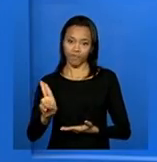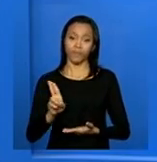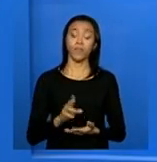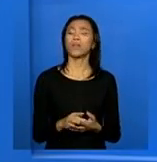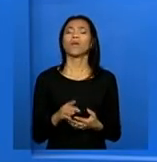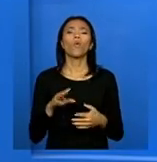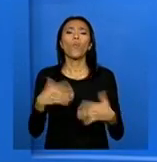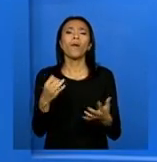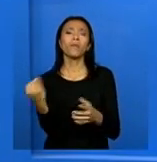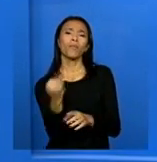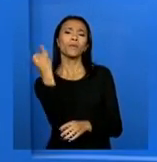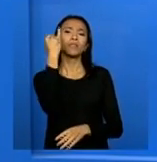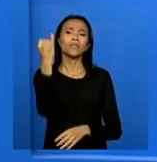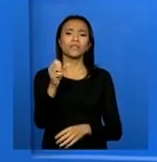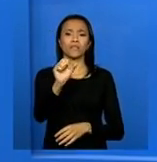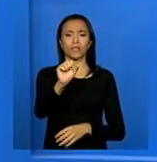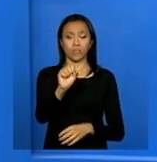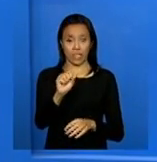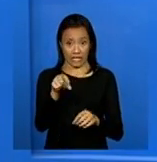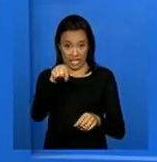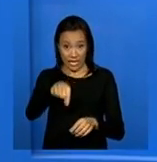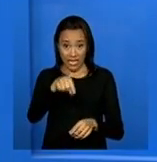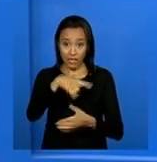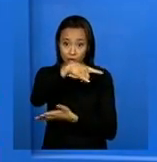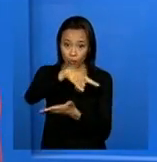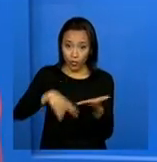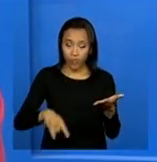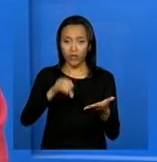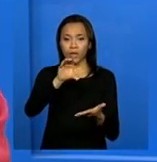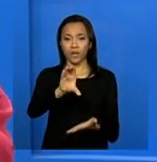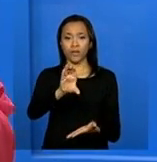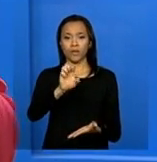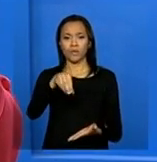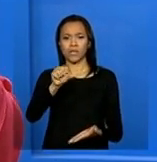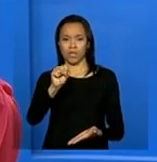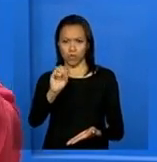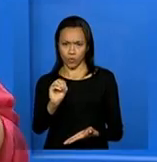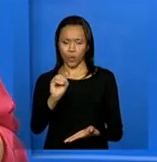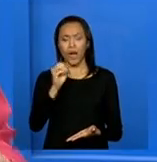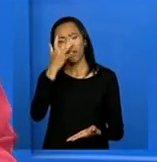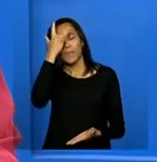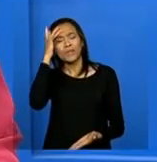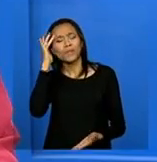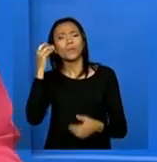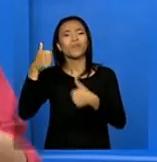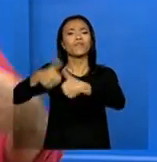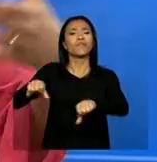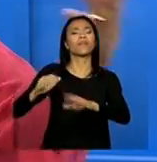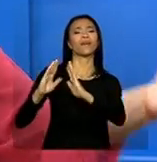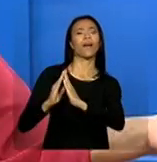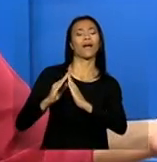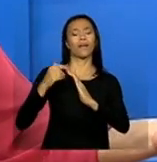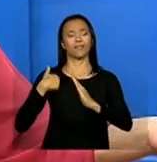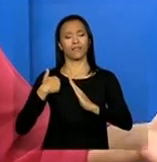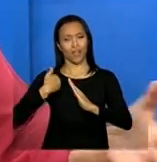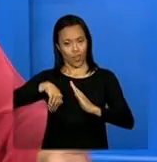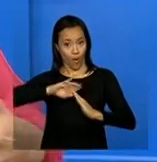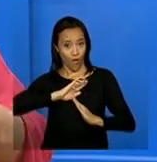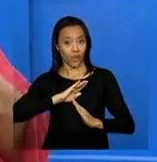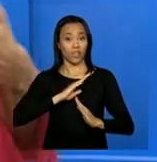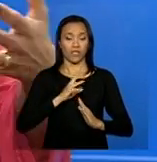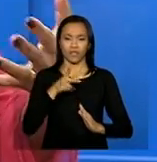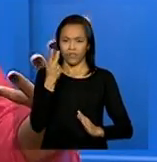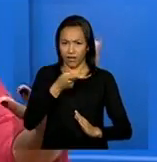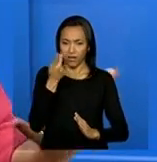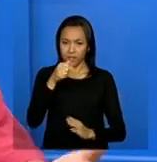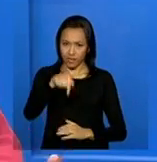suas? Como é que funciona isso? Por que realmente a pessoa em casa... A gente fala muito isso, a gente lida muito com